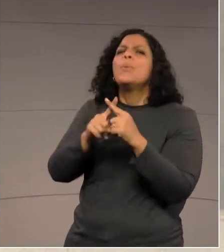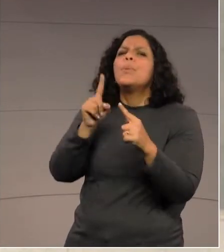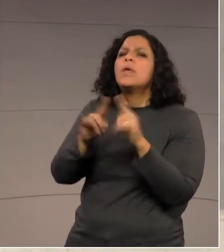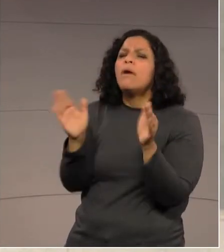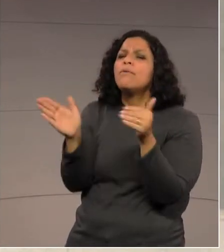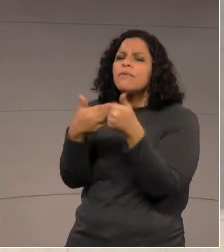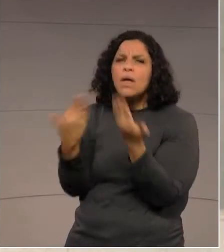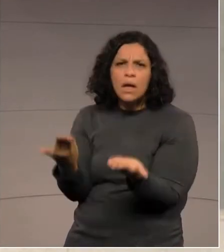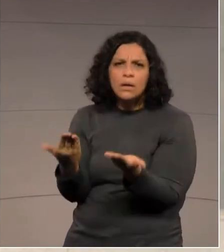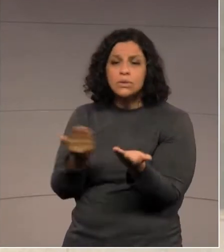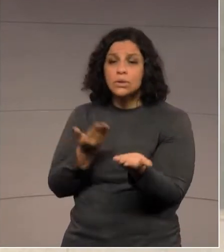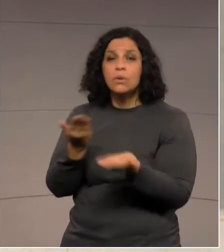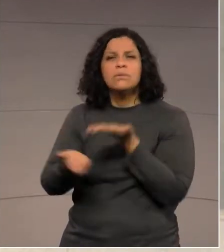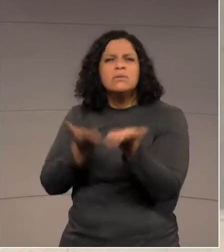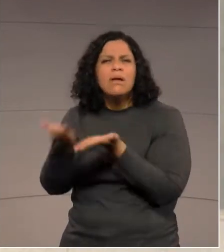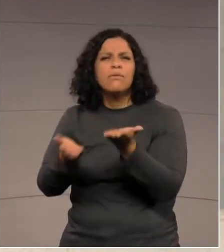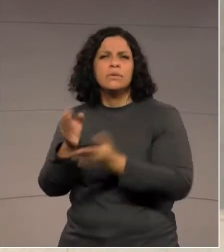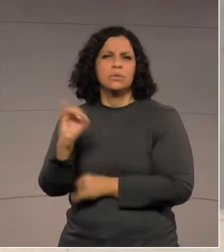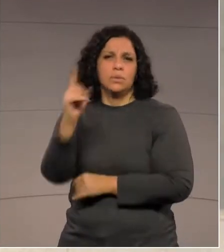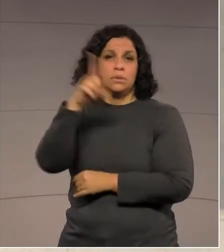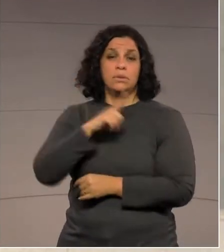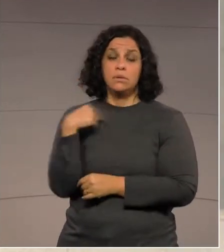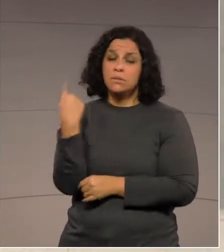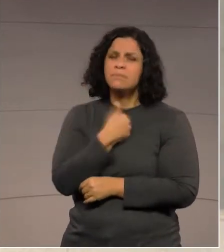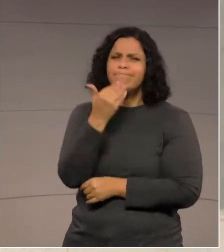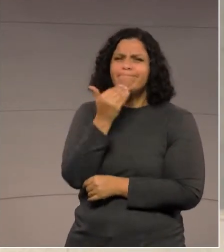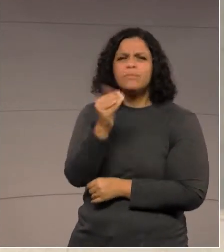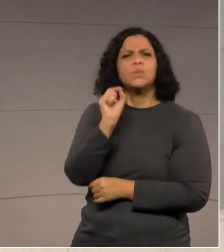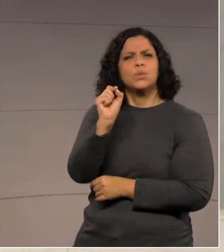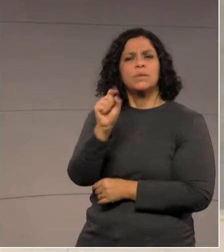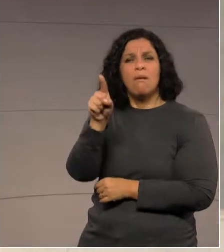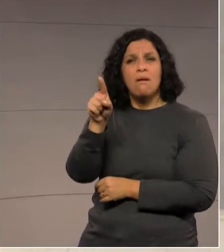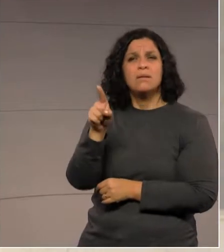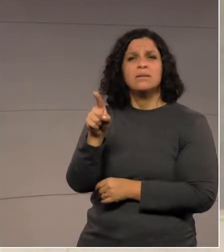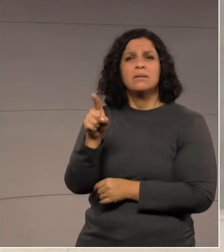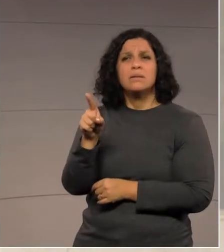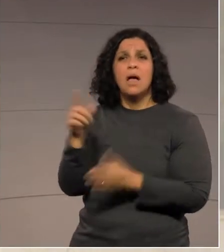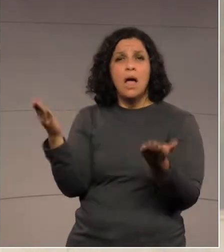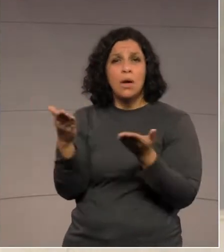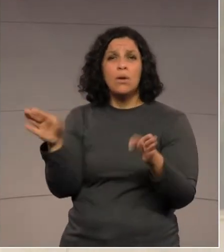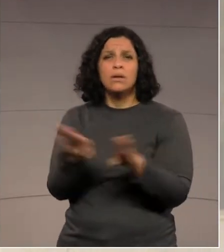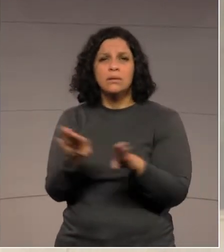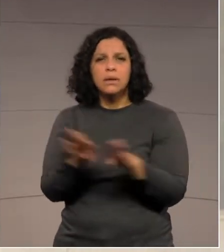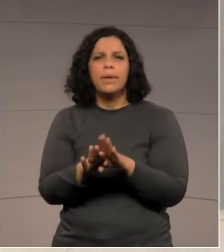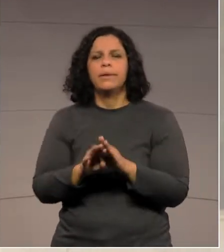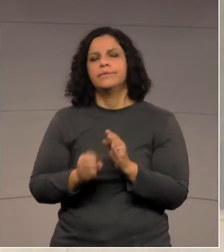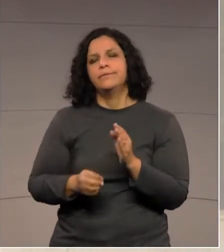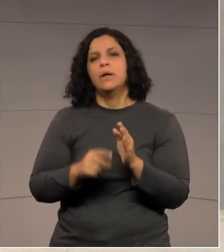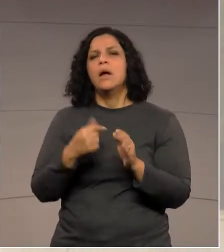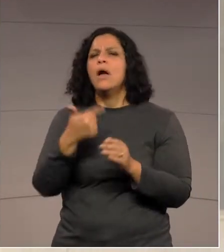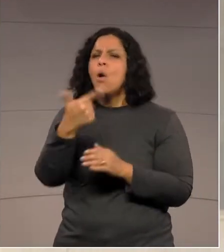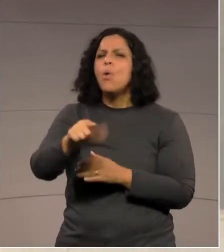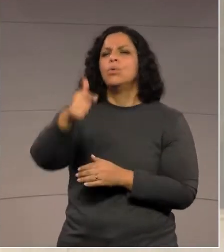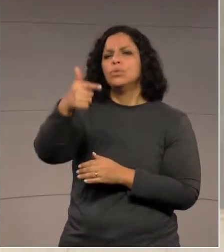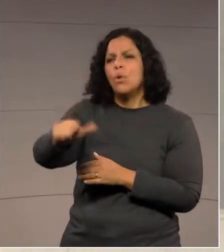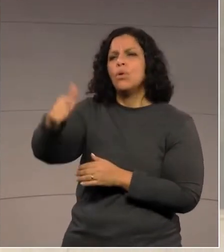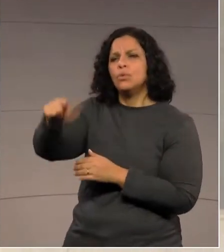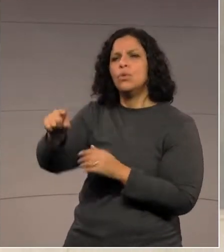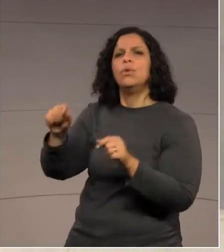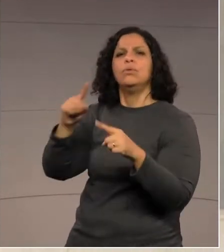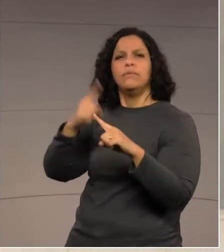cessação de um serviço tão importante e, ao mesmo tempo, um apelo para que essa questão que, aliás, em outras vezes já foi tentado,